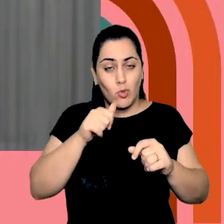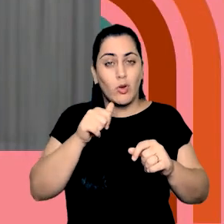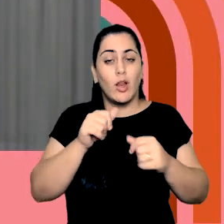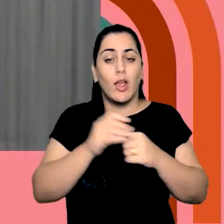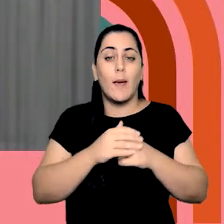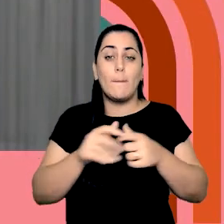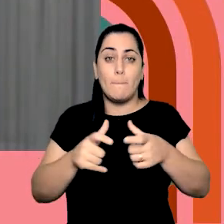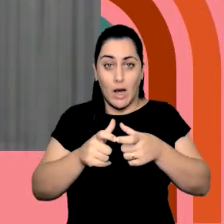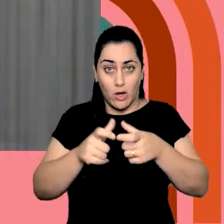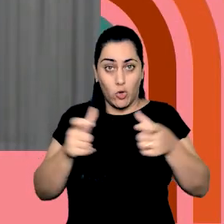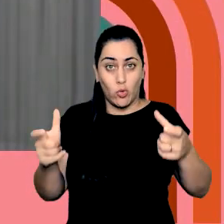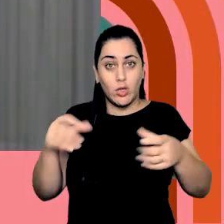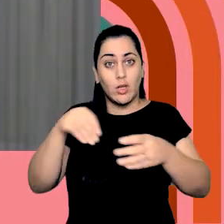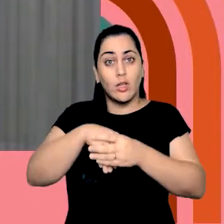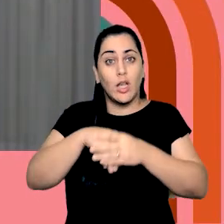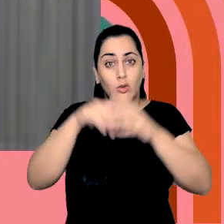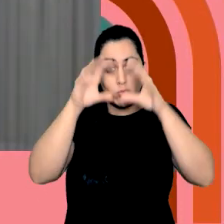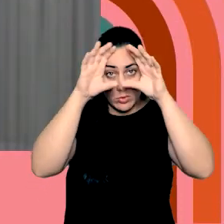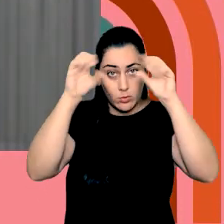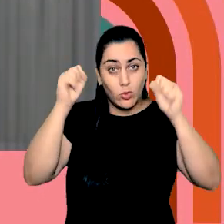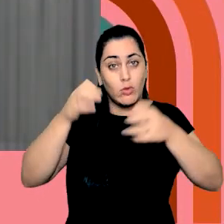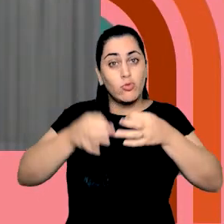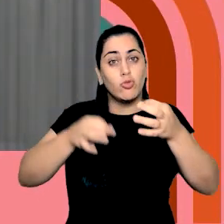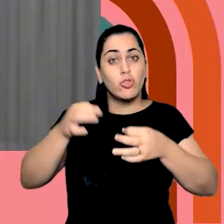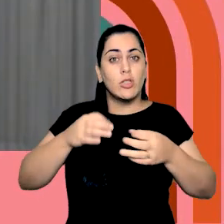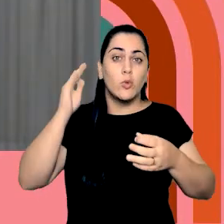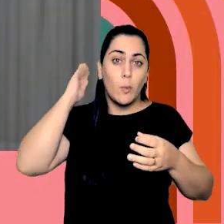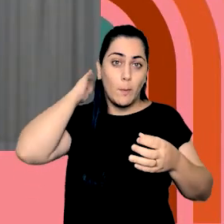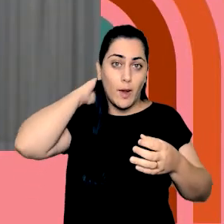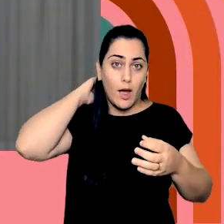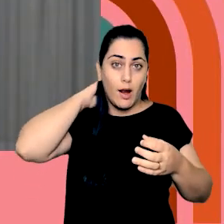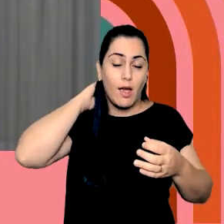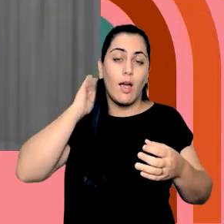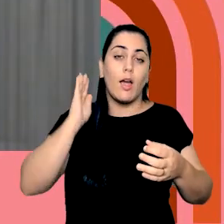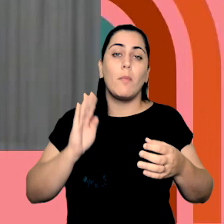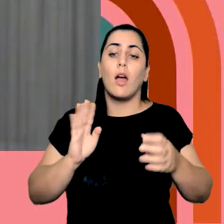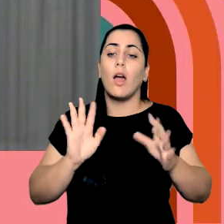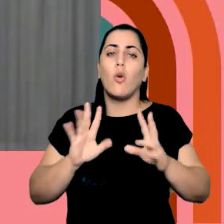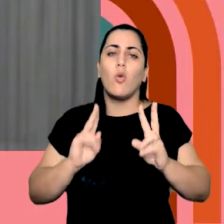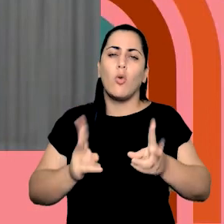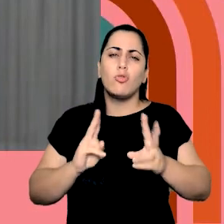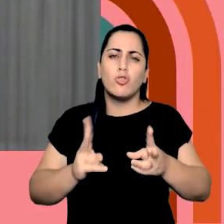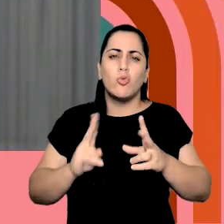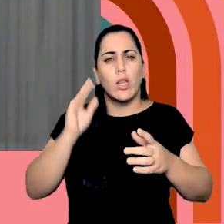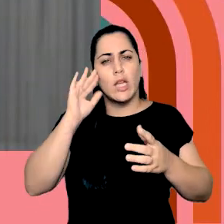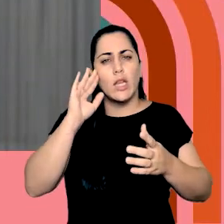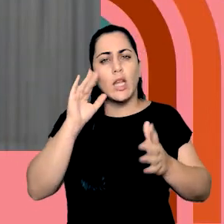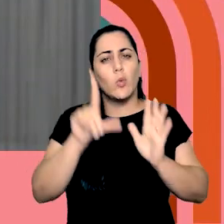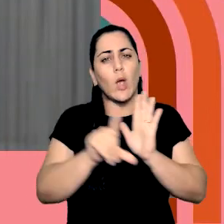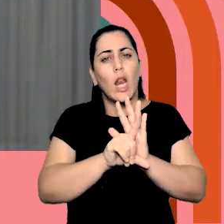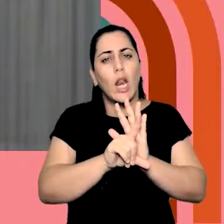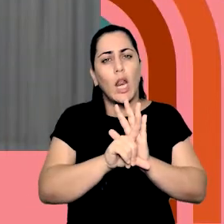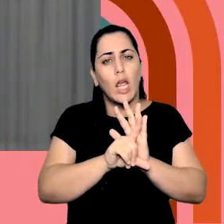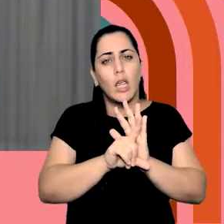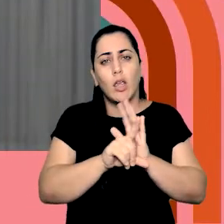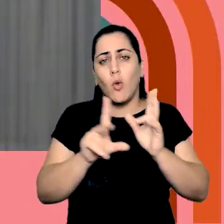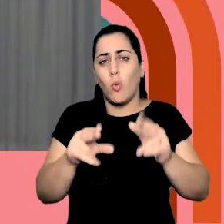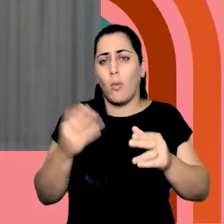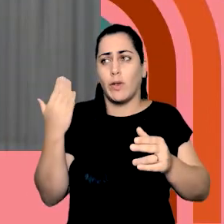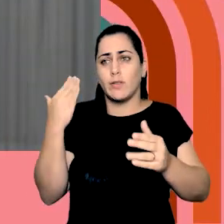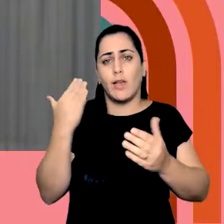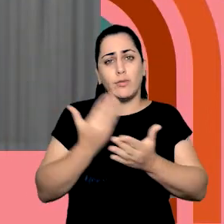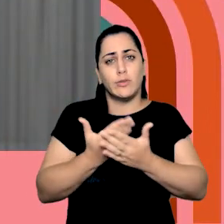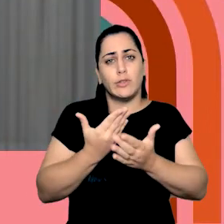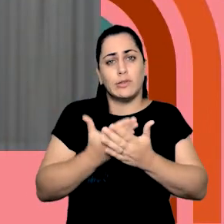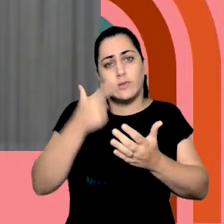que em maioria no Tribunal de Justiça do Pará, prosseguissem interpretando as leis nos moldes que elas aprenderam,